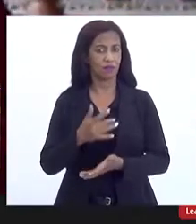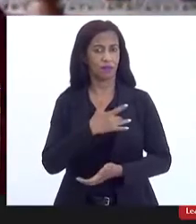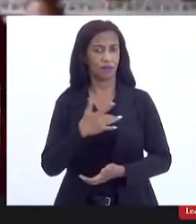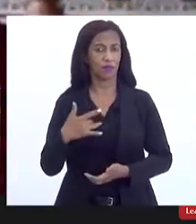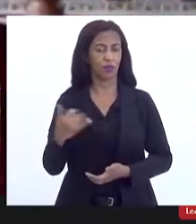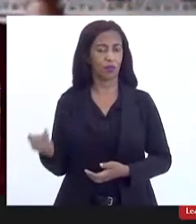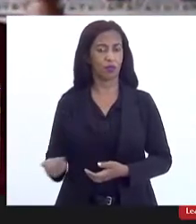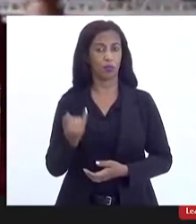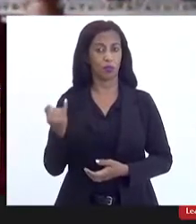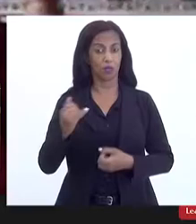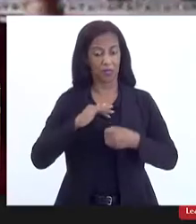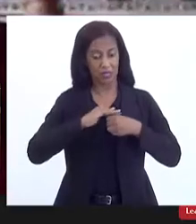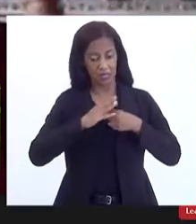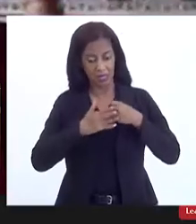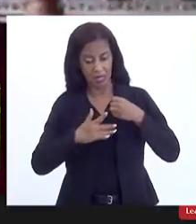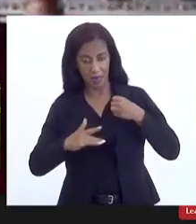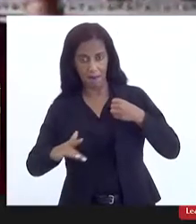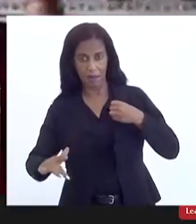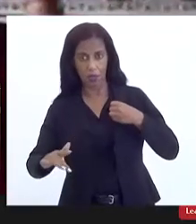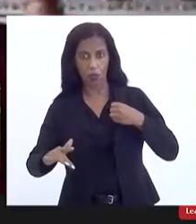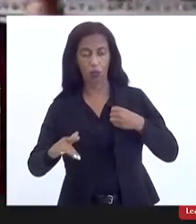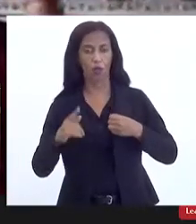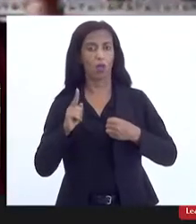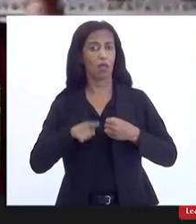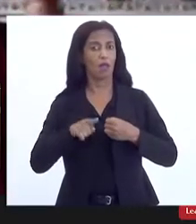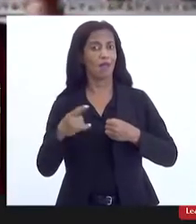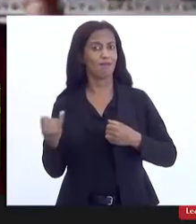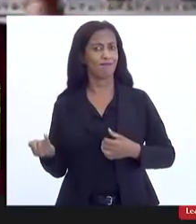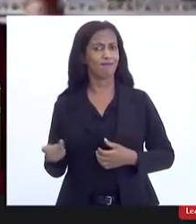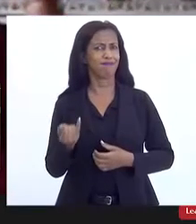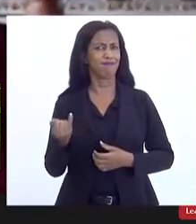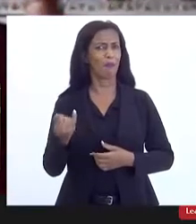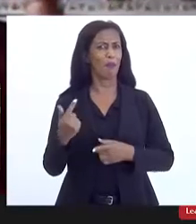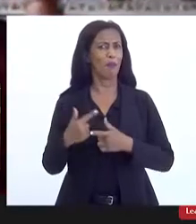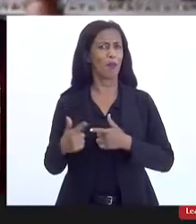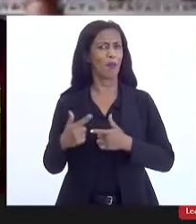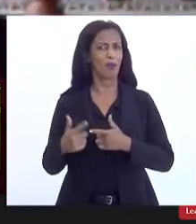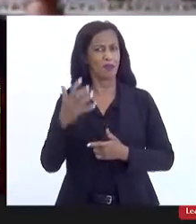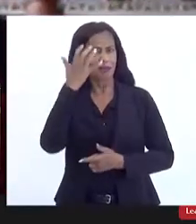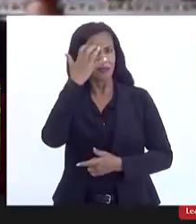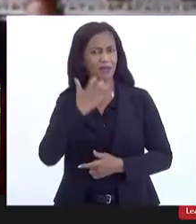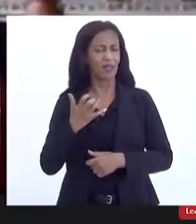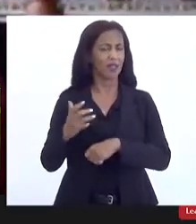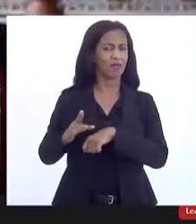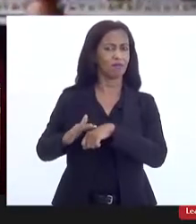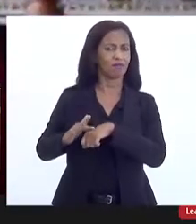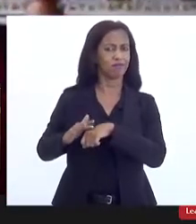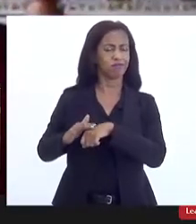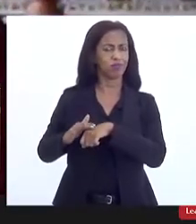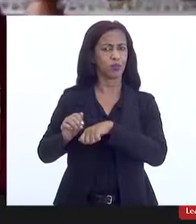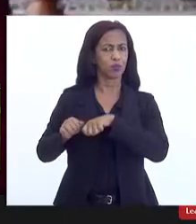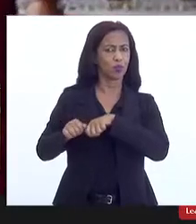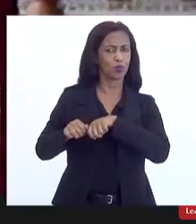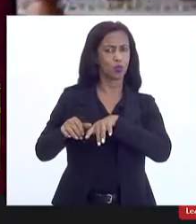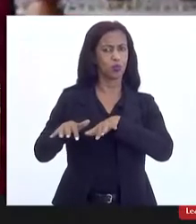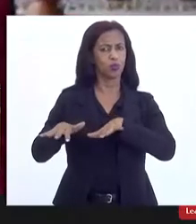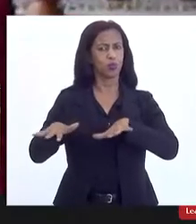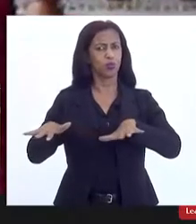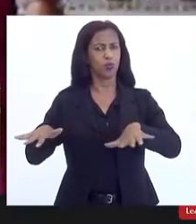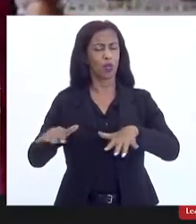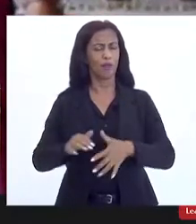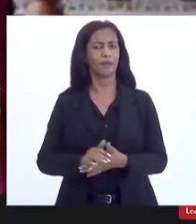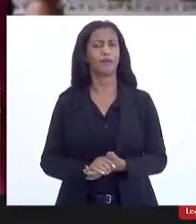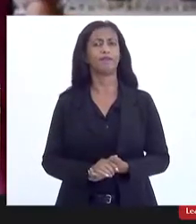O saneamento é uma das principais questões de adoecimento, de disseminação de doenças de veiculação